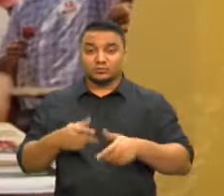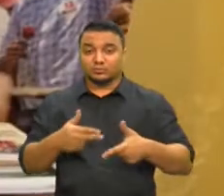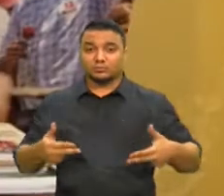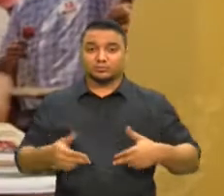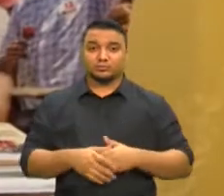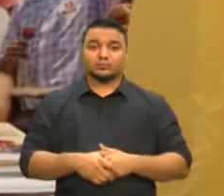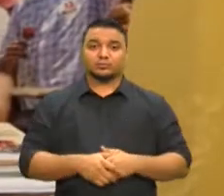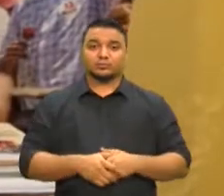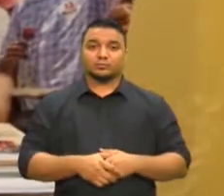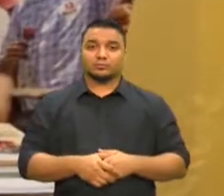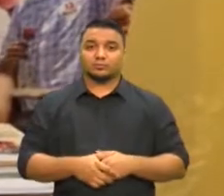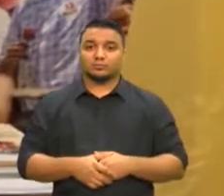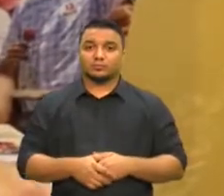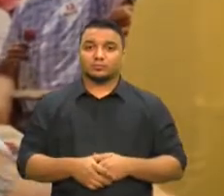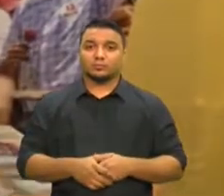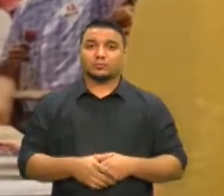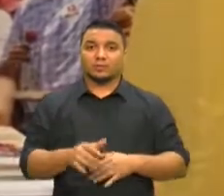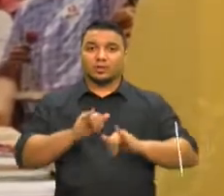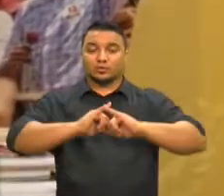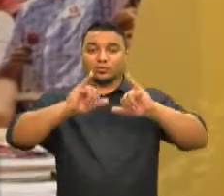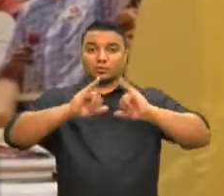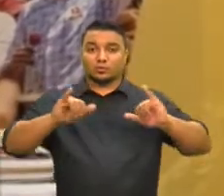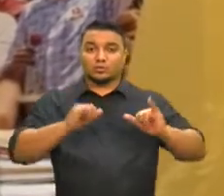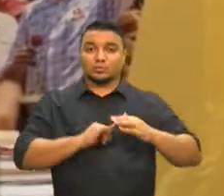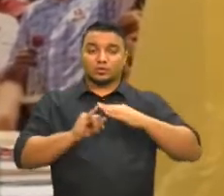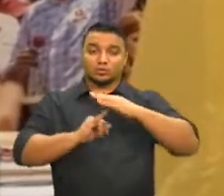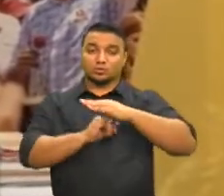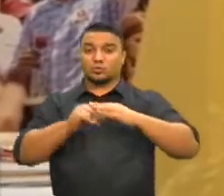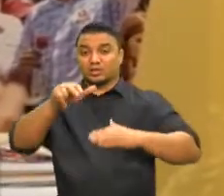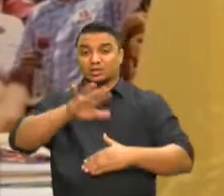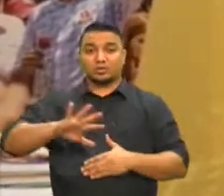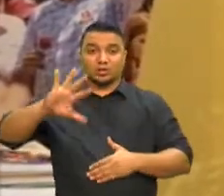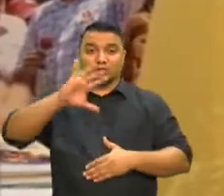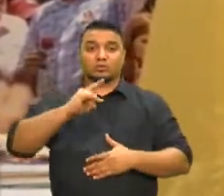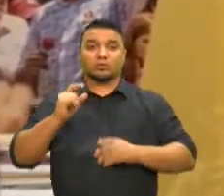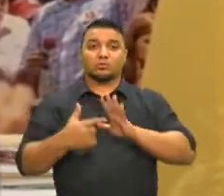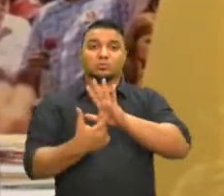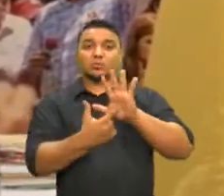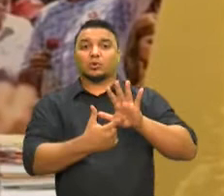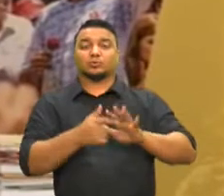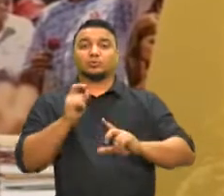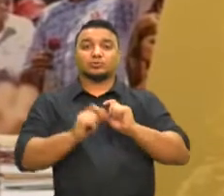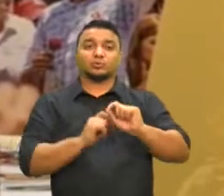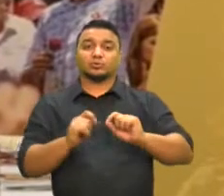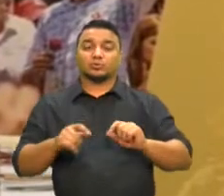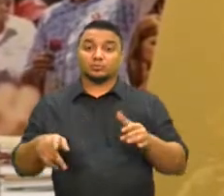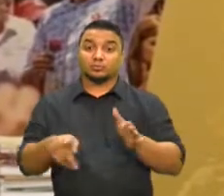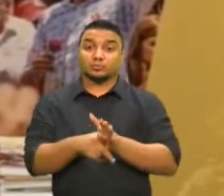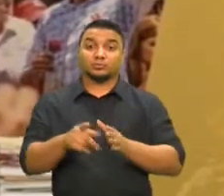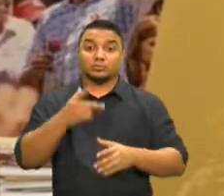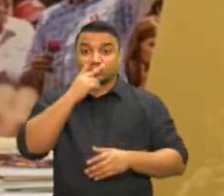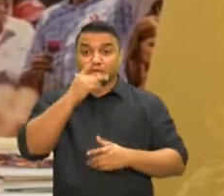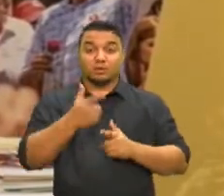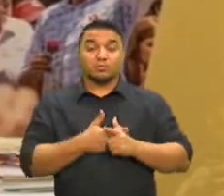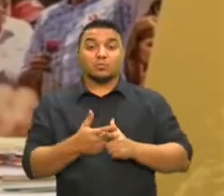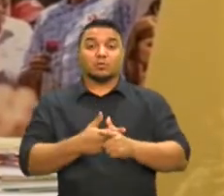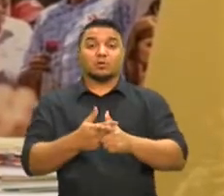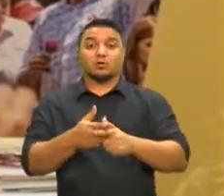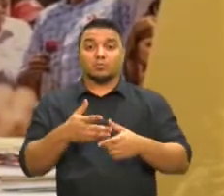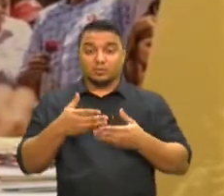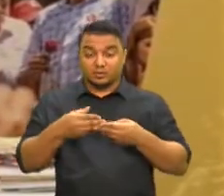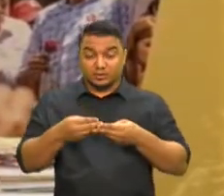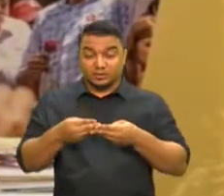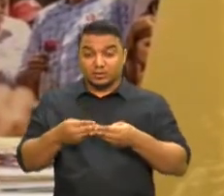As últimas pesquisas divulgadas pelos institutos nacionais mostram bem o tamanho da crise e o